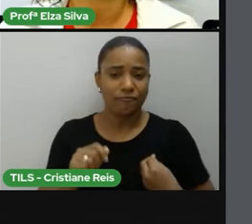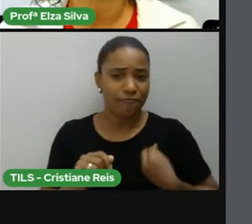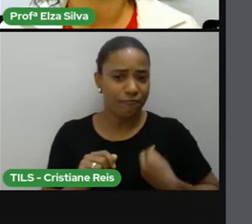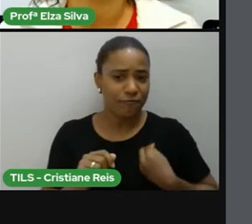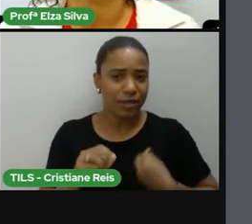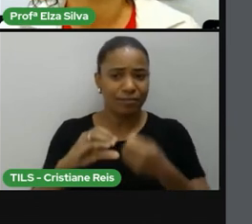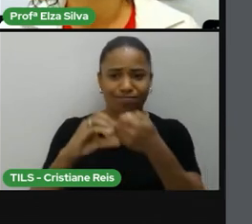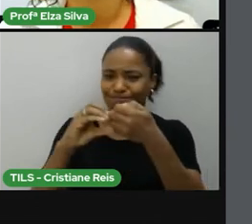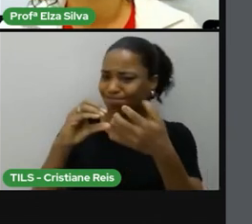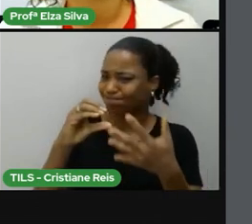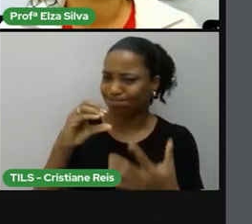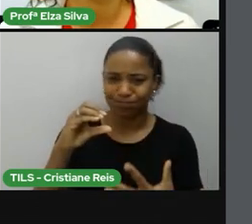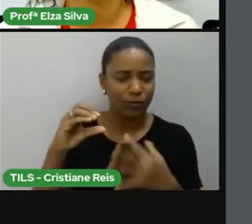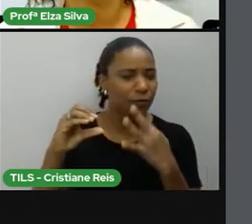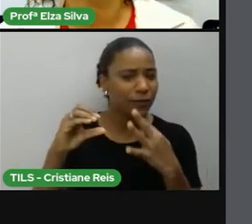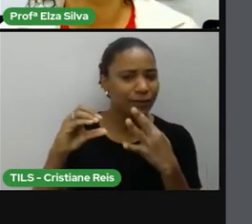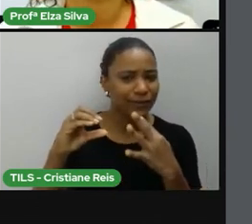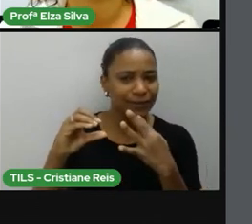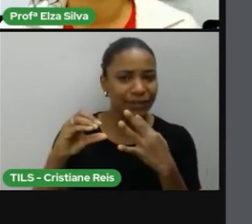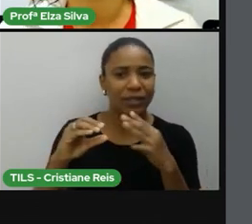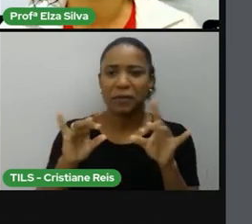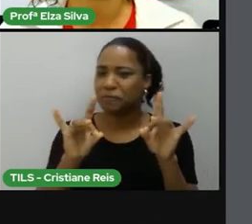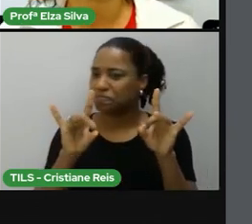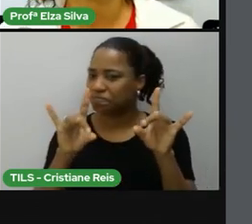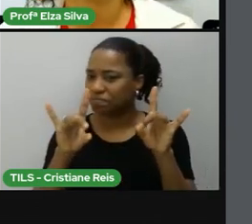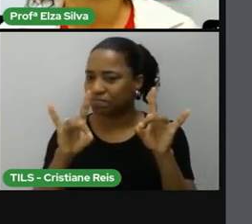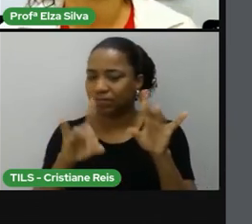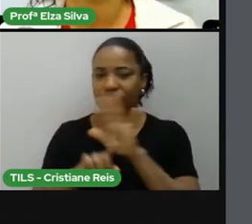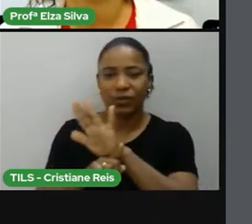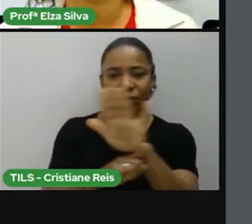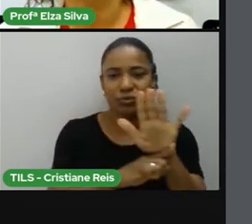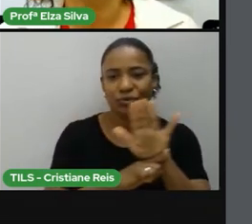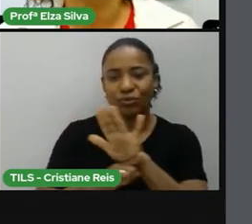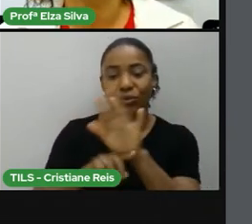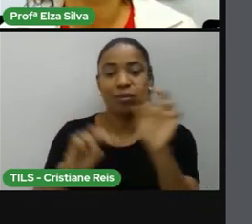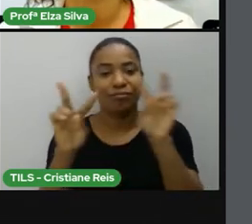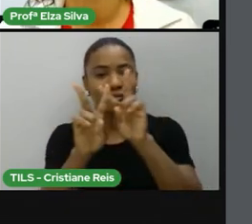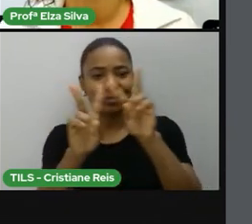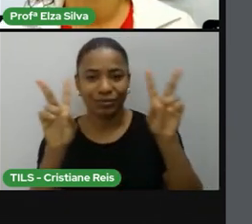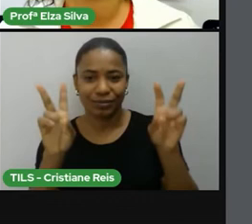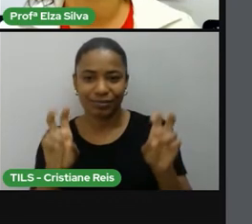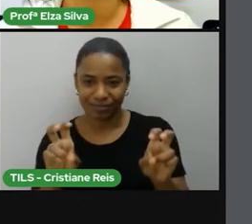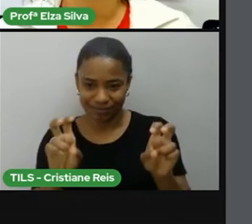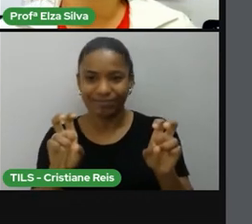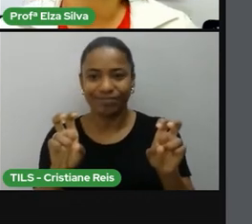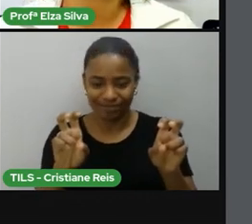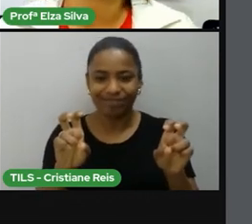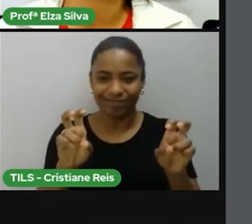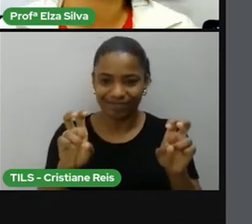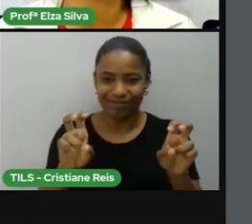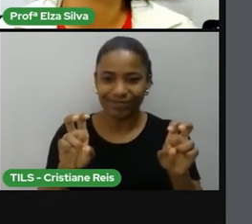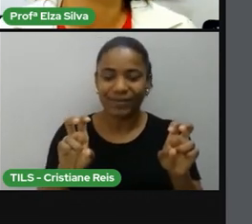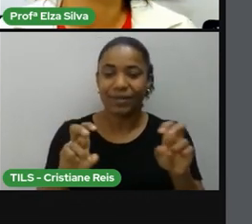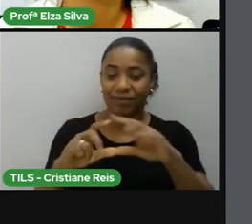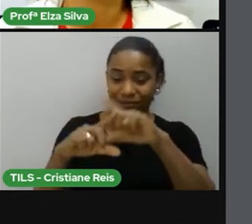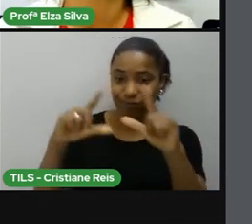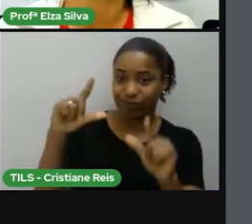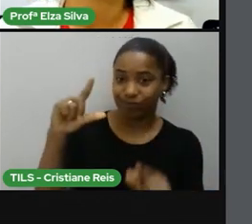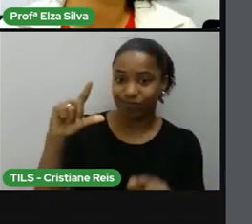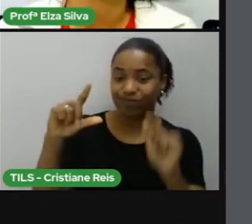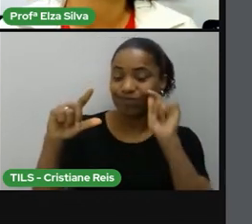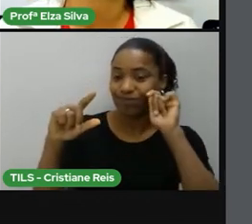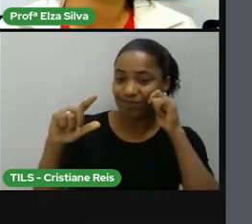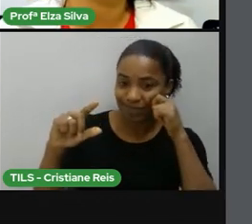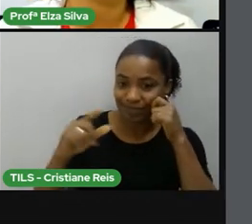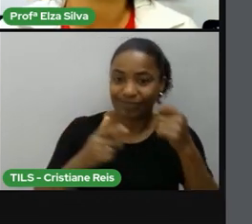contribuiu com excelência sobre a discussão desta temática na literatura afro-americana, as